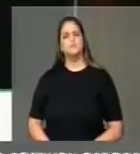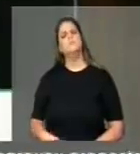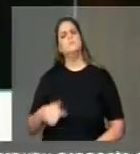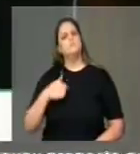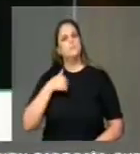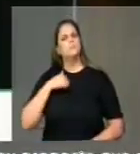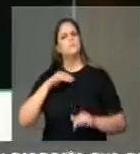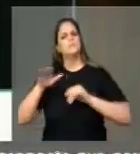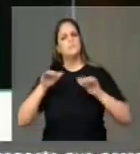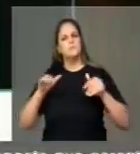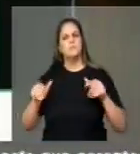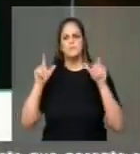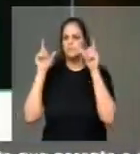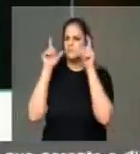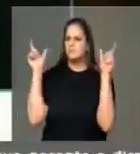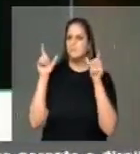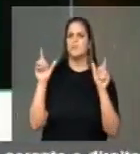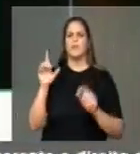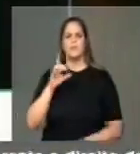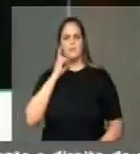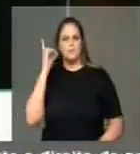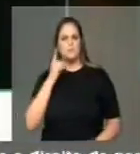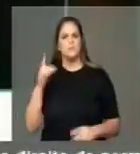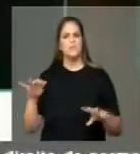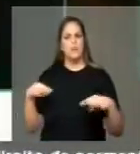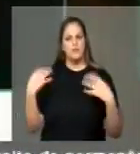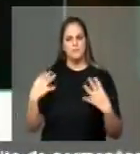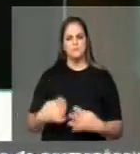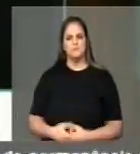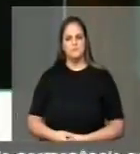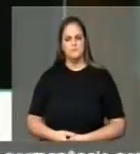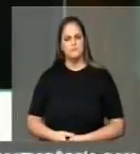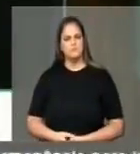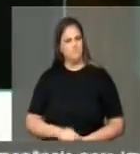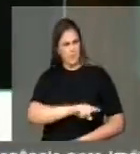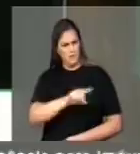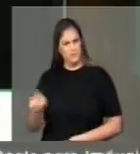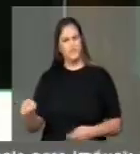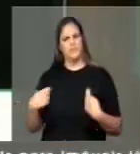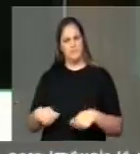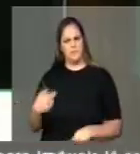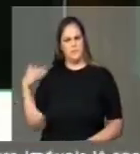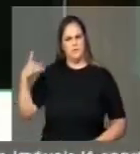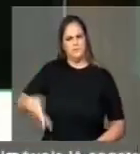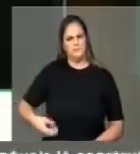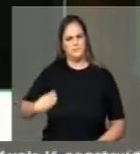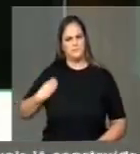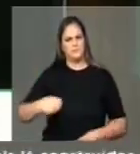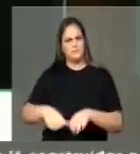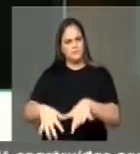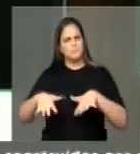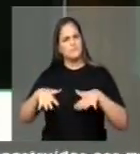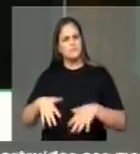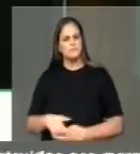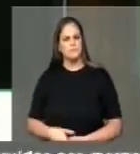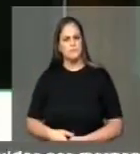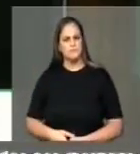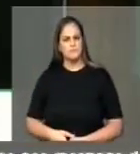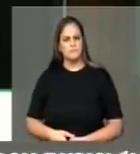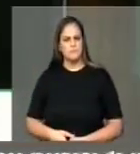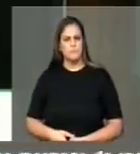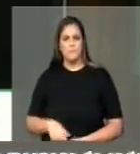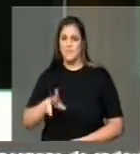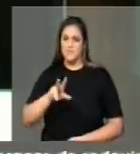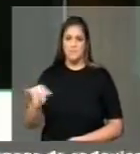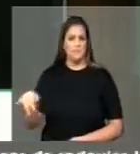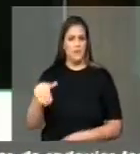nossos colegas deputados, federais e deputadas, para que compareçam no plenário, porque realmente as votações que nós teremos que